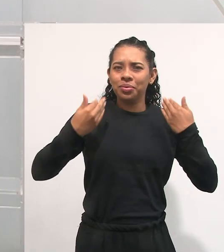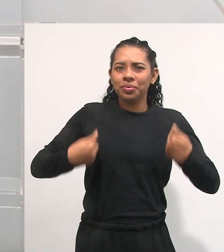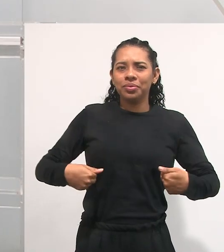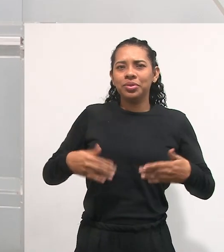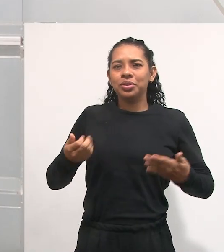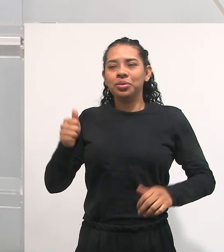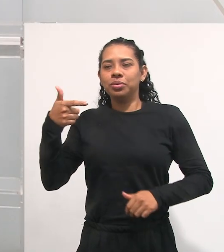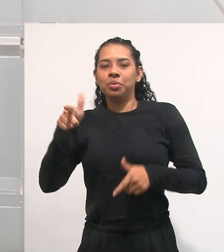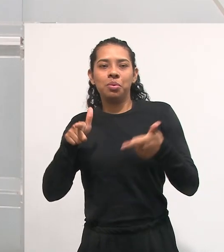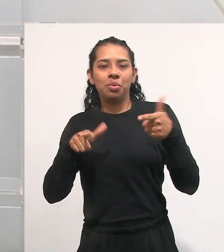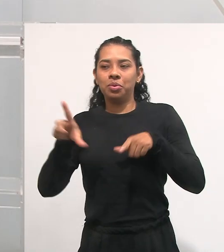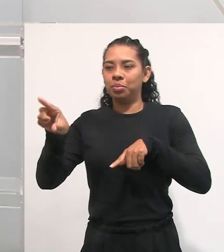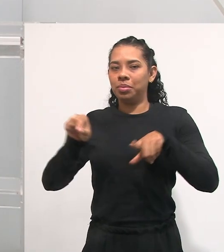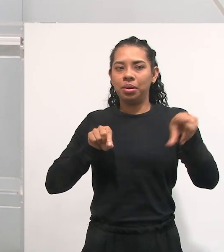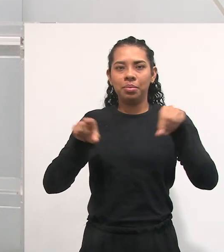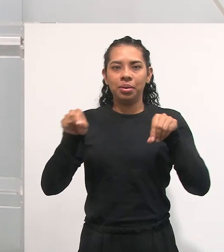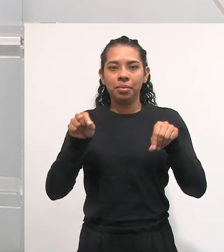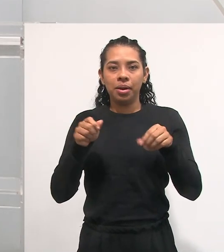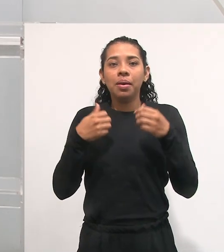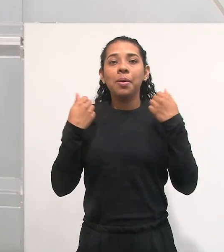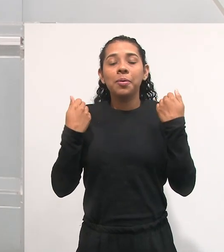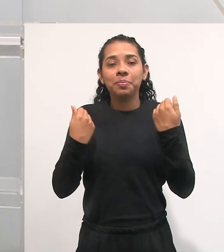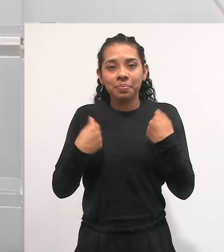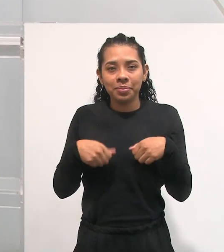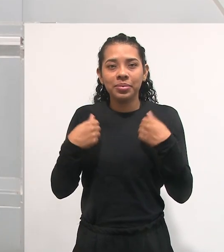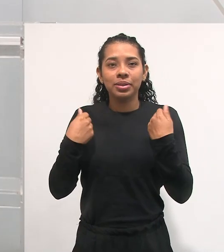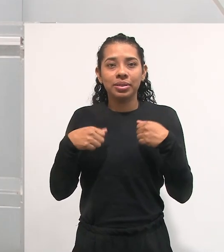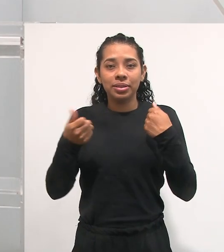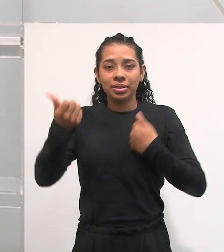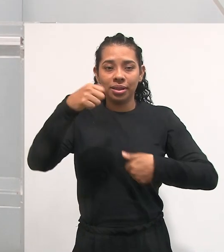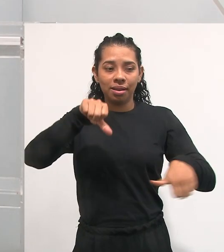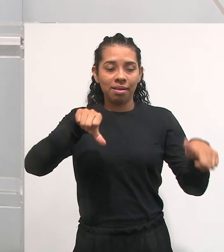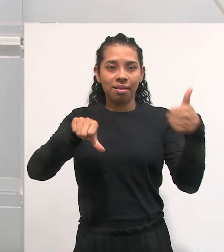outro, vou com essa peça, com aquela. Então, eu estava fazendo um processo avaliativo.